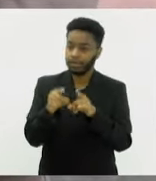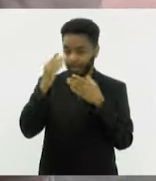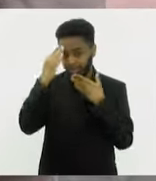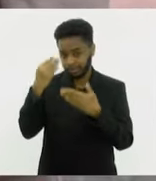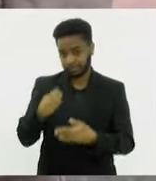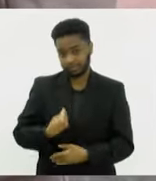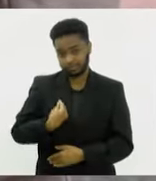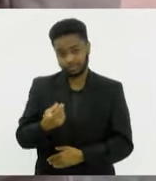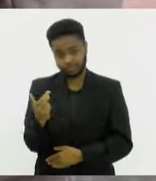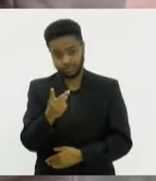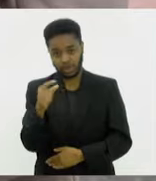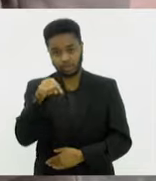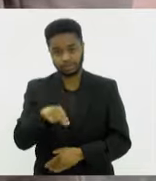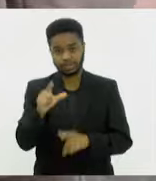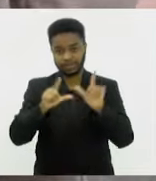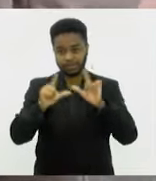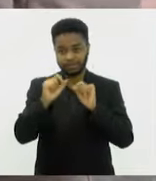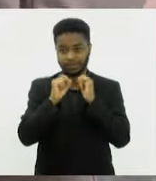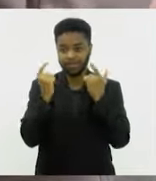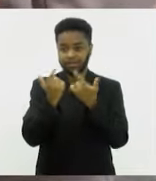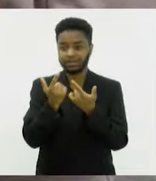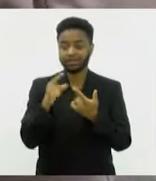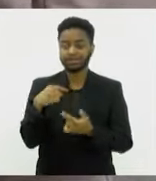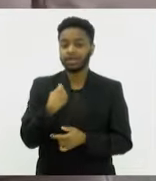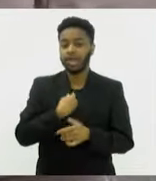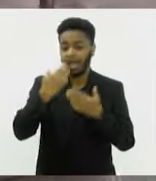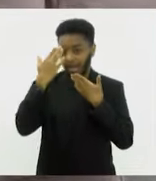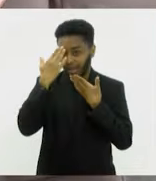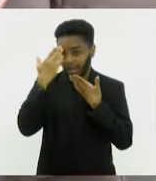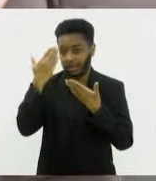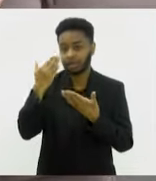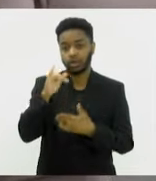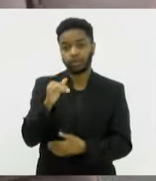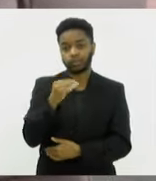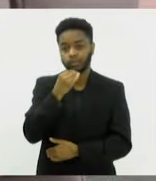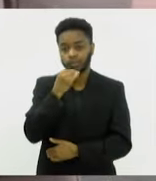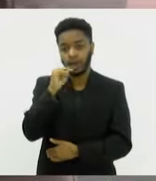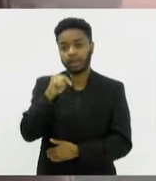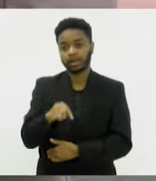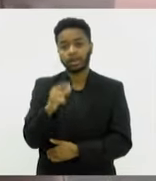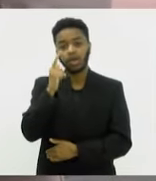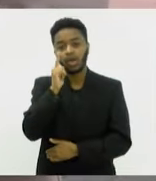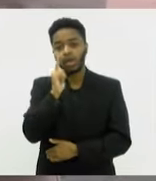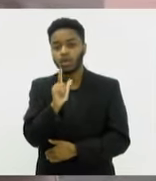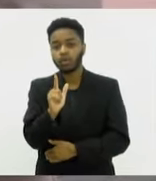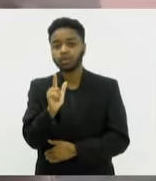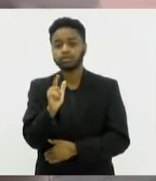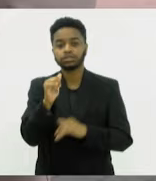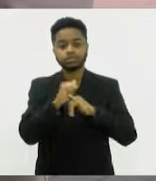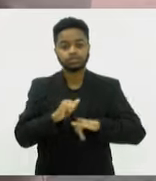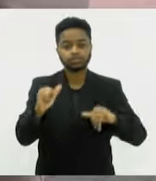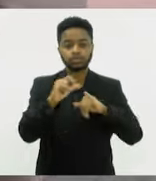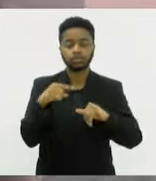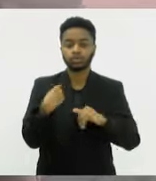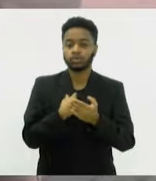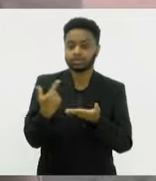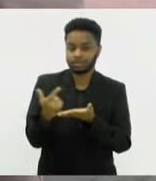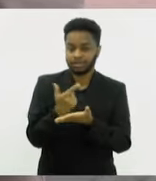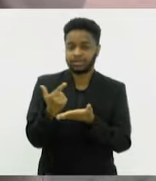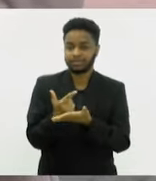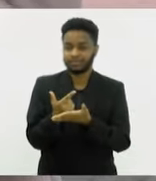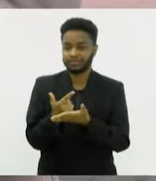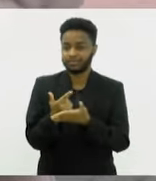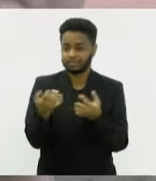vocês aqui na TV Alerja, Obrigada. Agradecemos muito a oportunidade de poder divulgar nosso livro, tá bom?